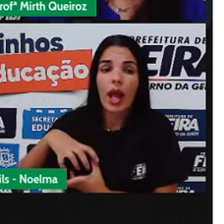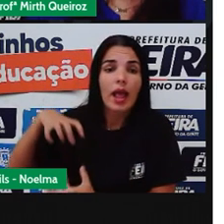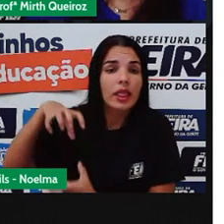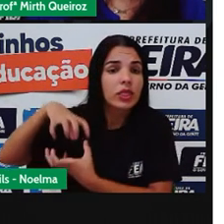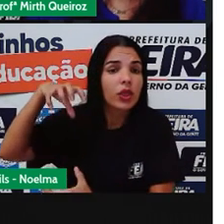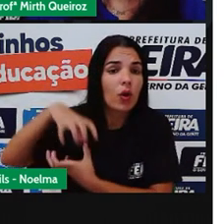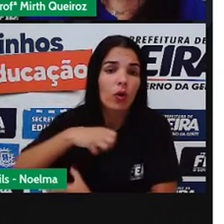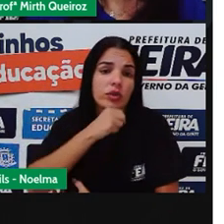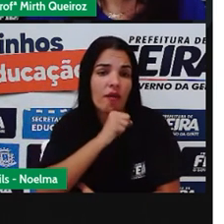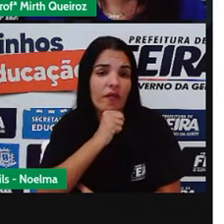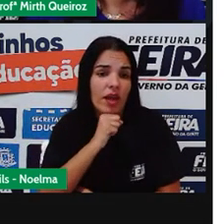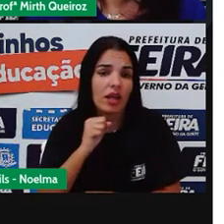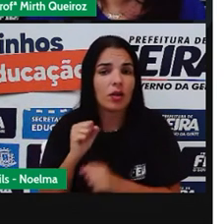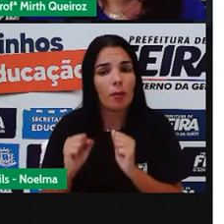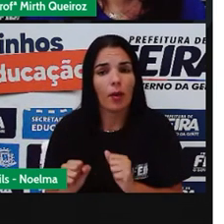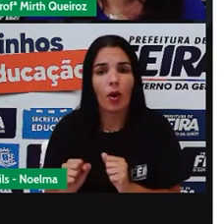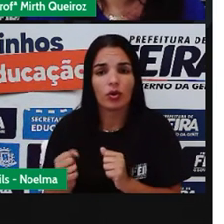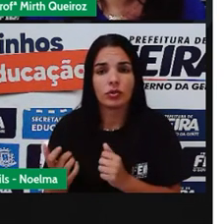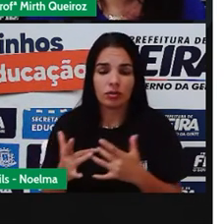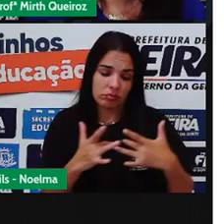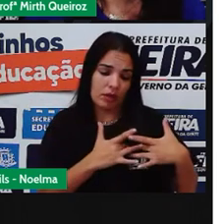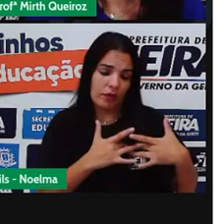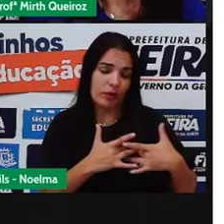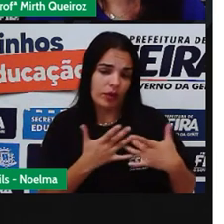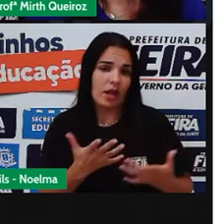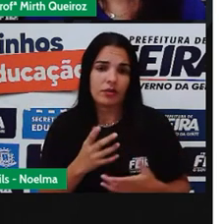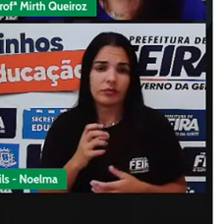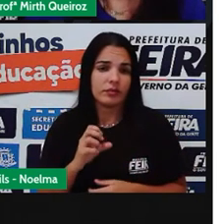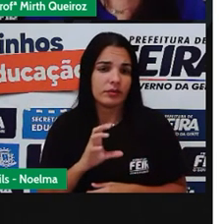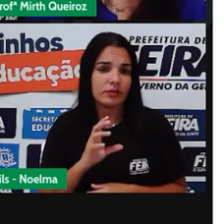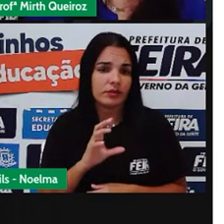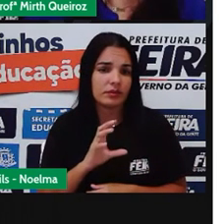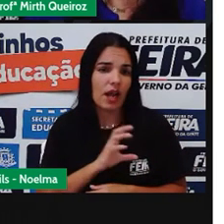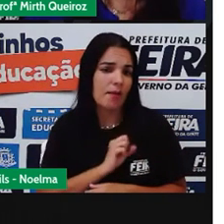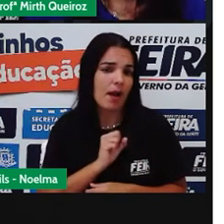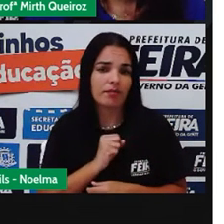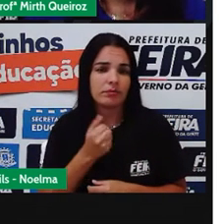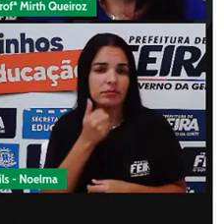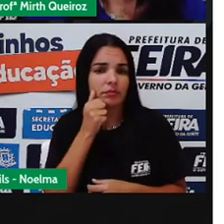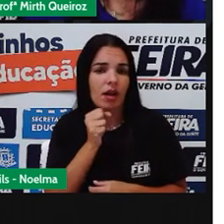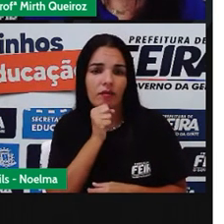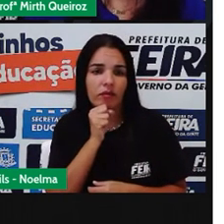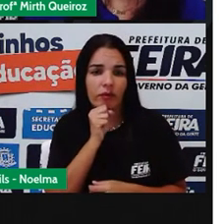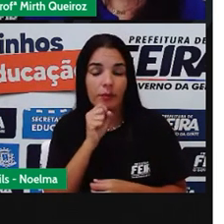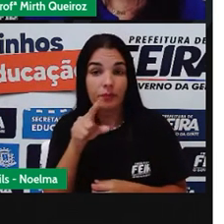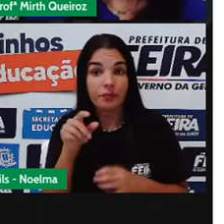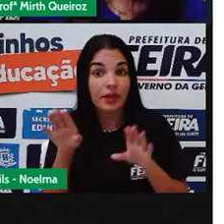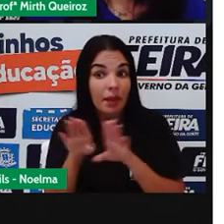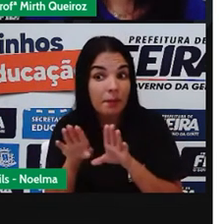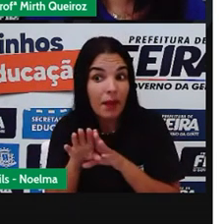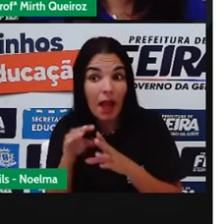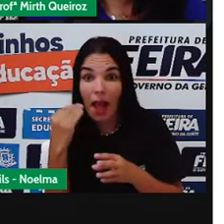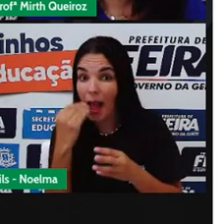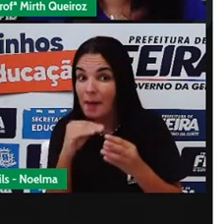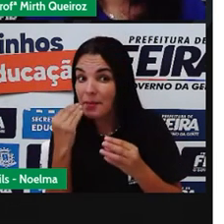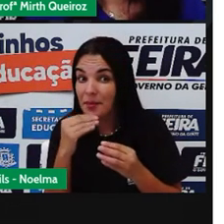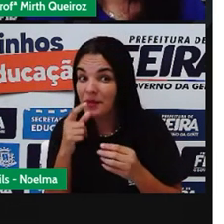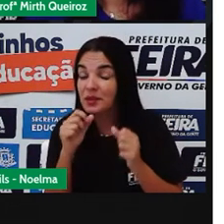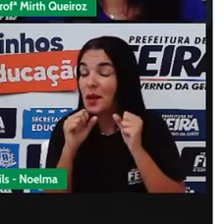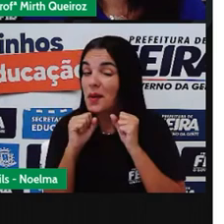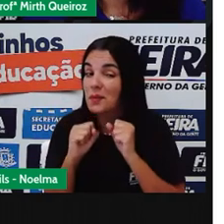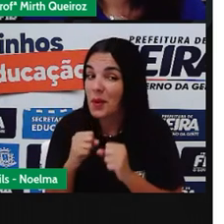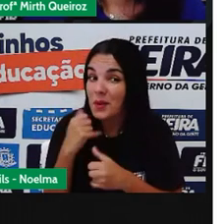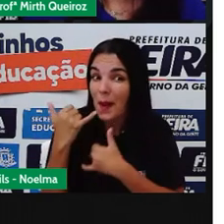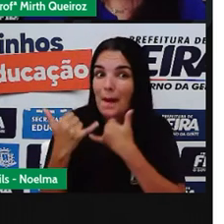consideram também A voz de vocês Certo? Ah Aproveite também Para brincar